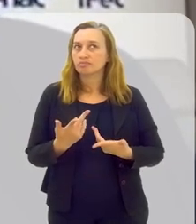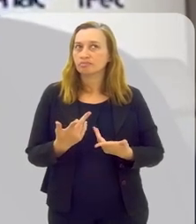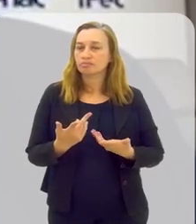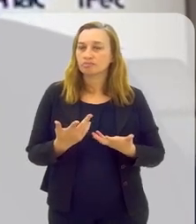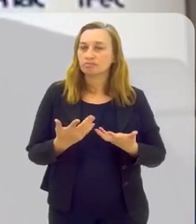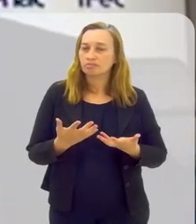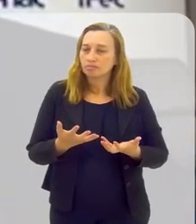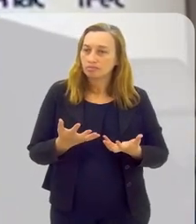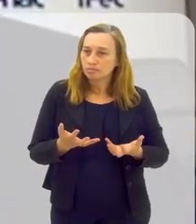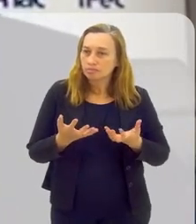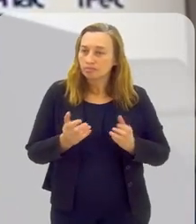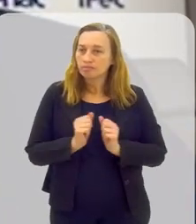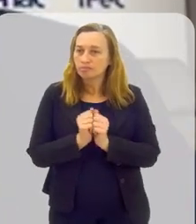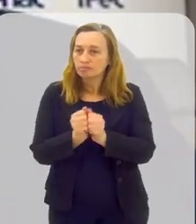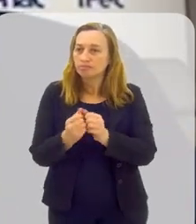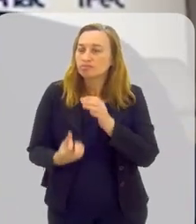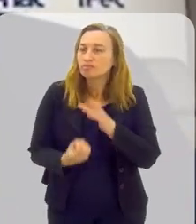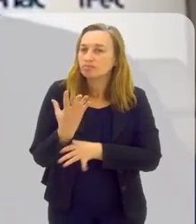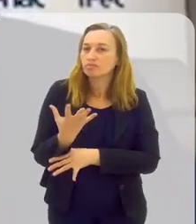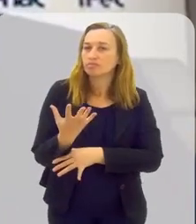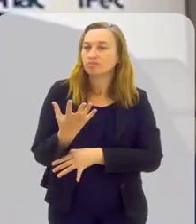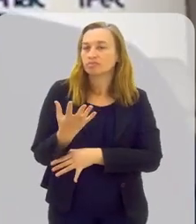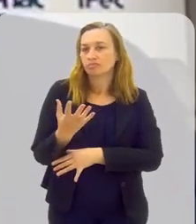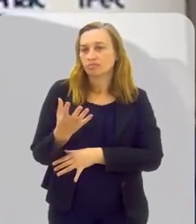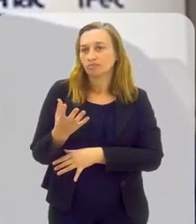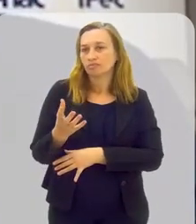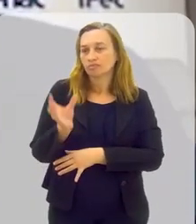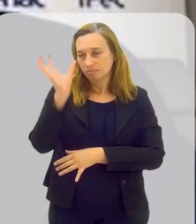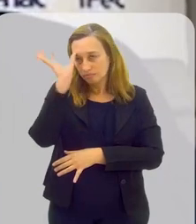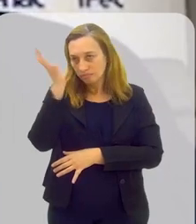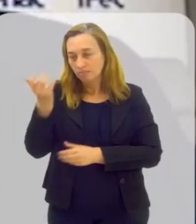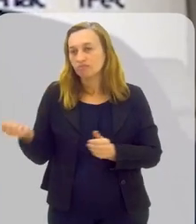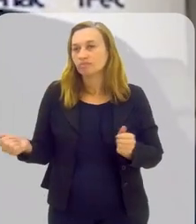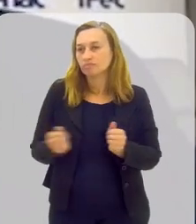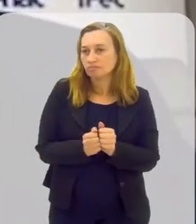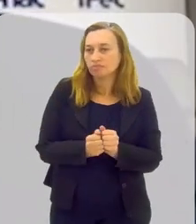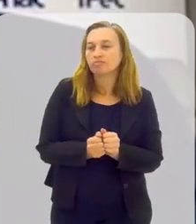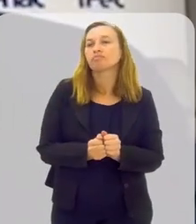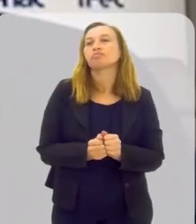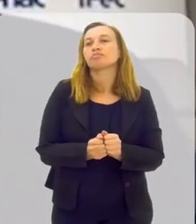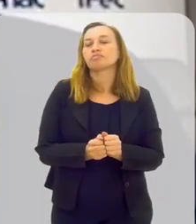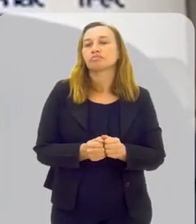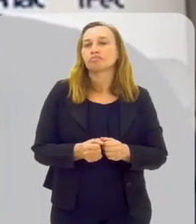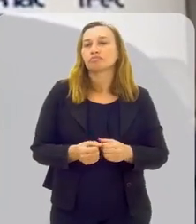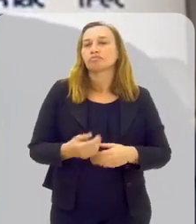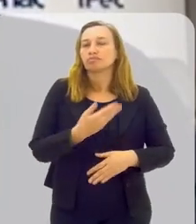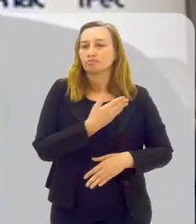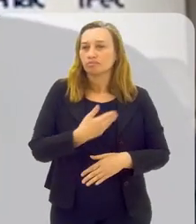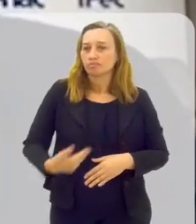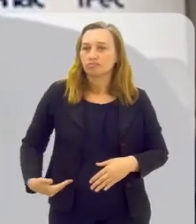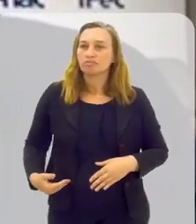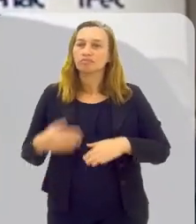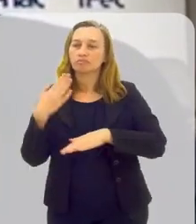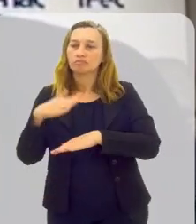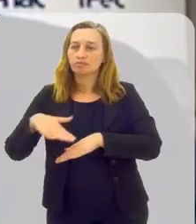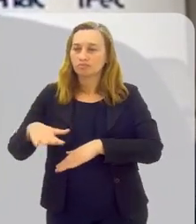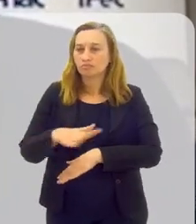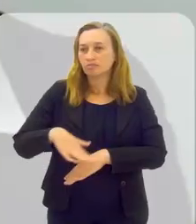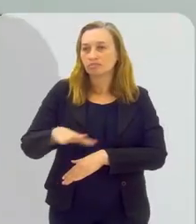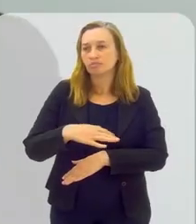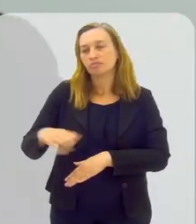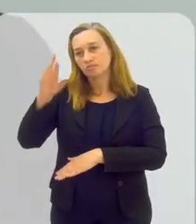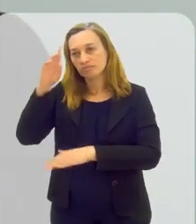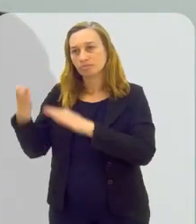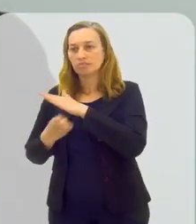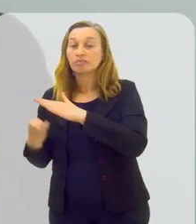solução, a gente quer construir isso junto e juntos com todos, sociedade civil, poder público e setor empresarial. E eu